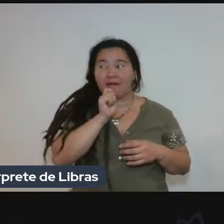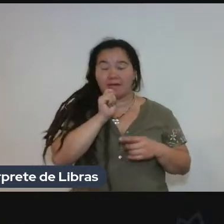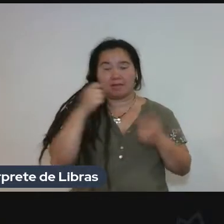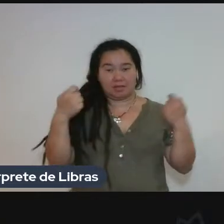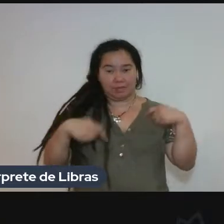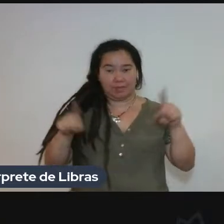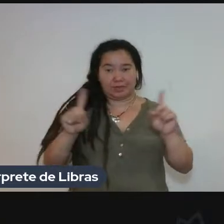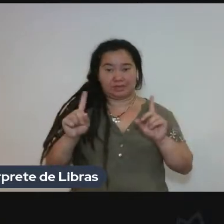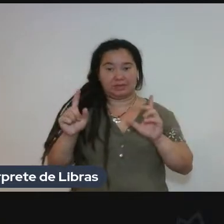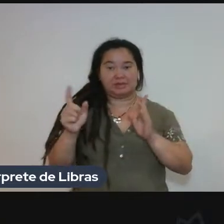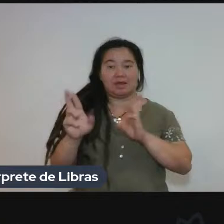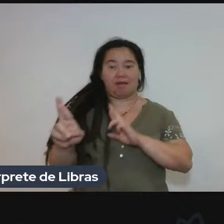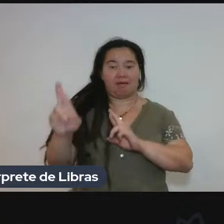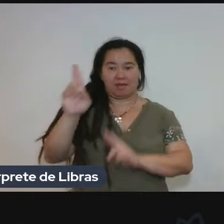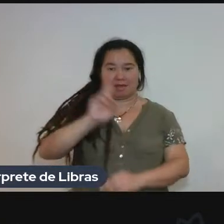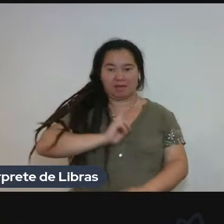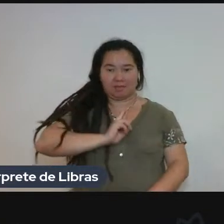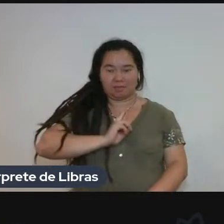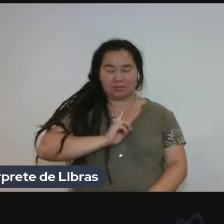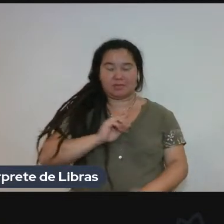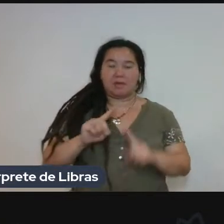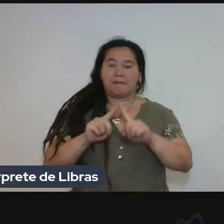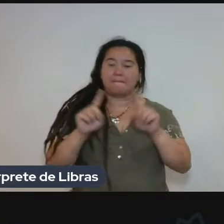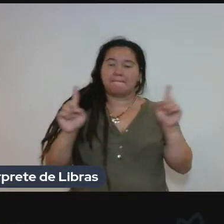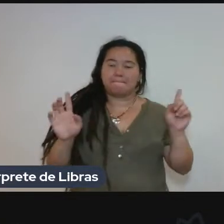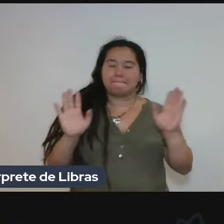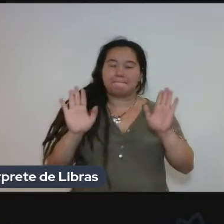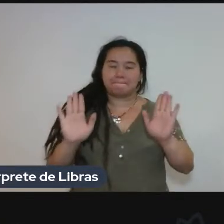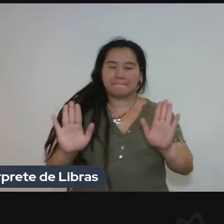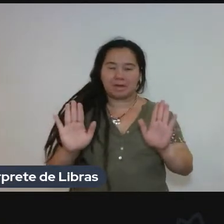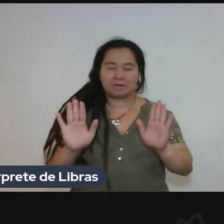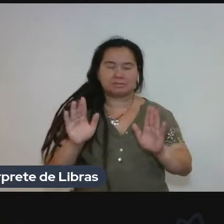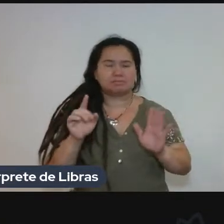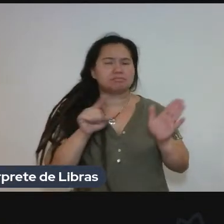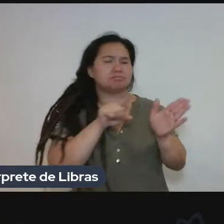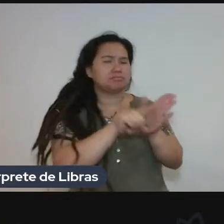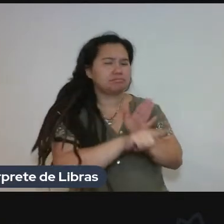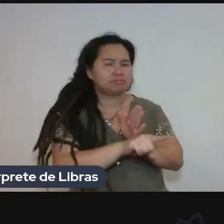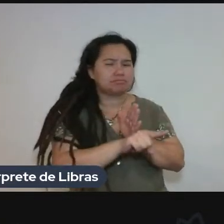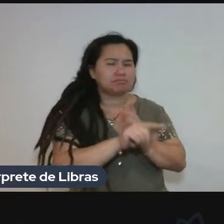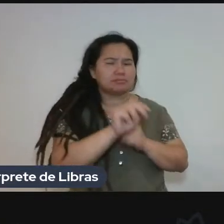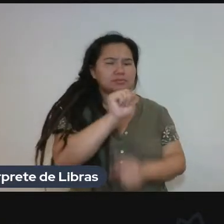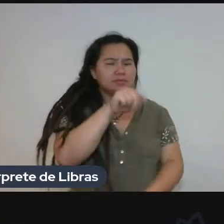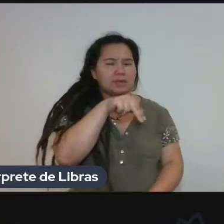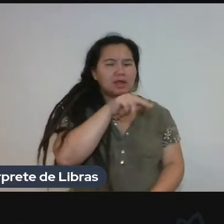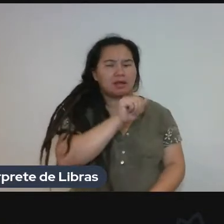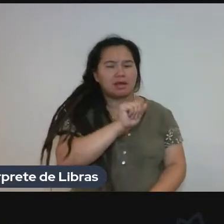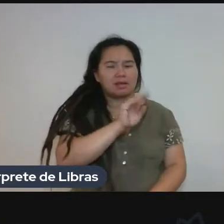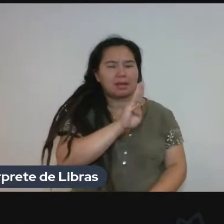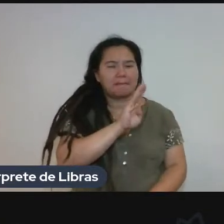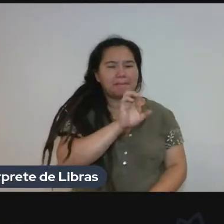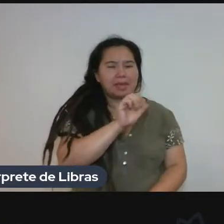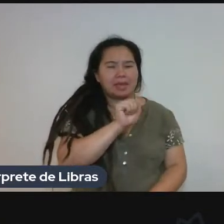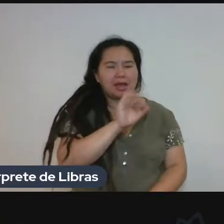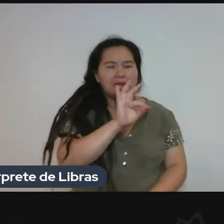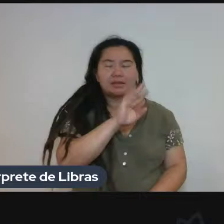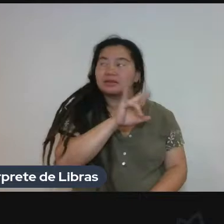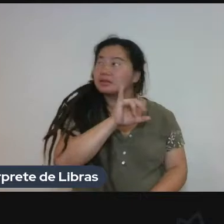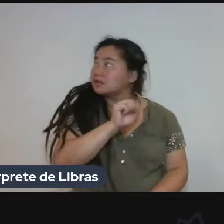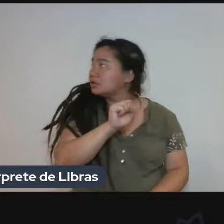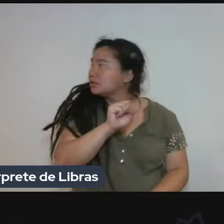Ana Beatriz e Janaína, na verdade, vou fazer um... Janaína, não sei se está nos ouvindo, né?